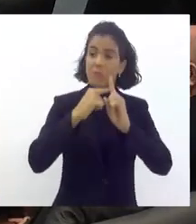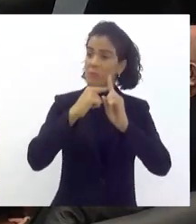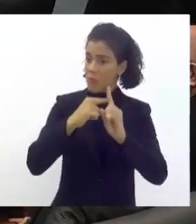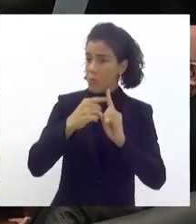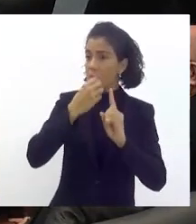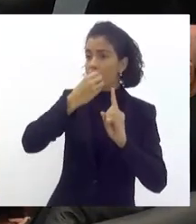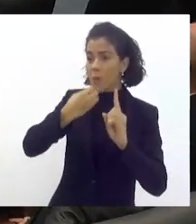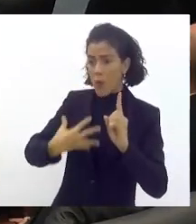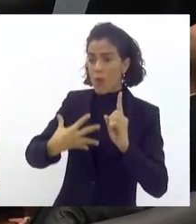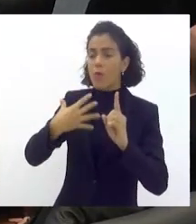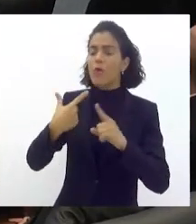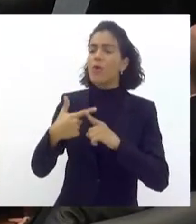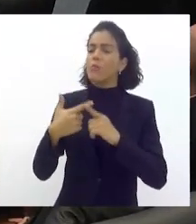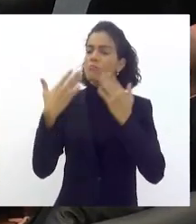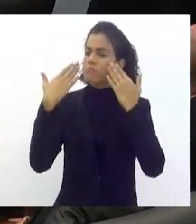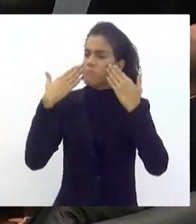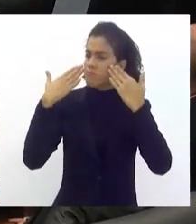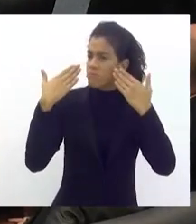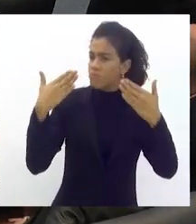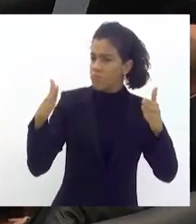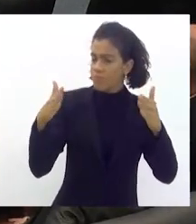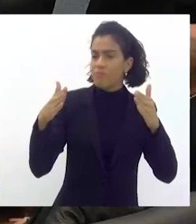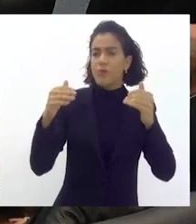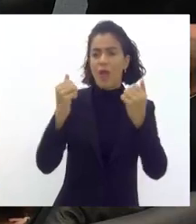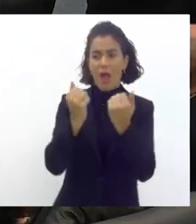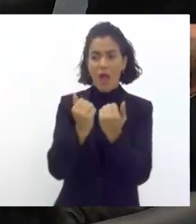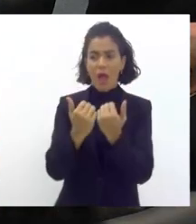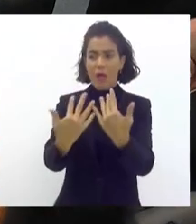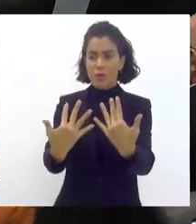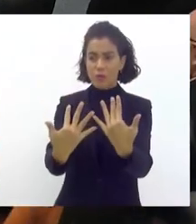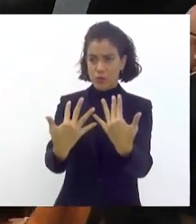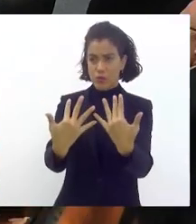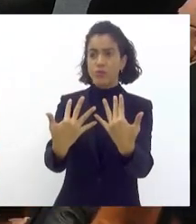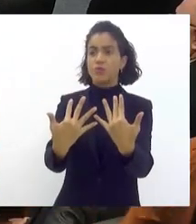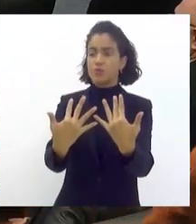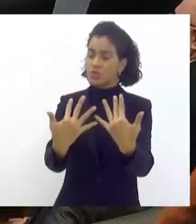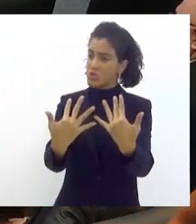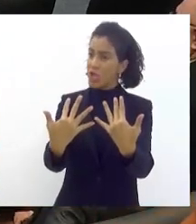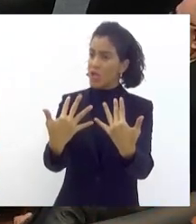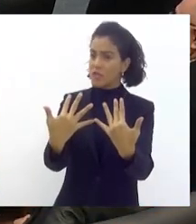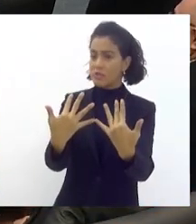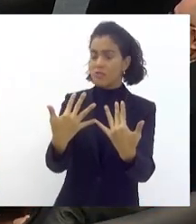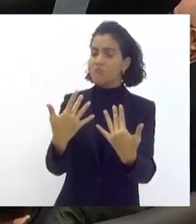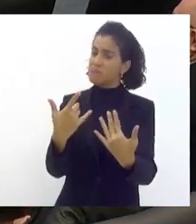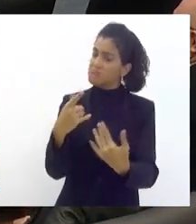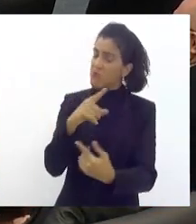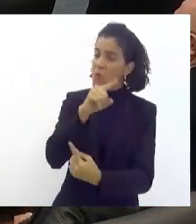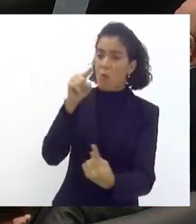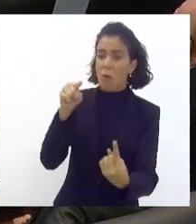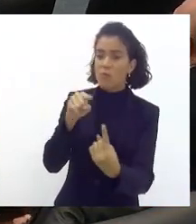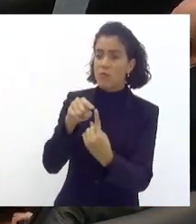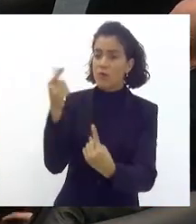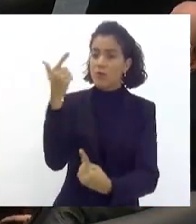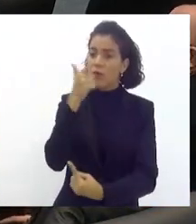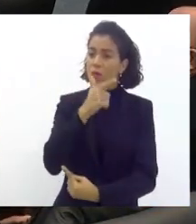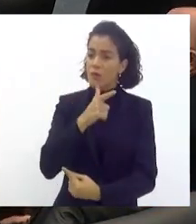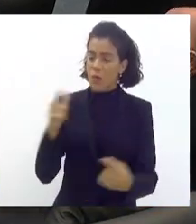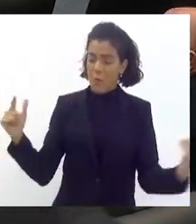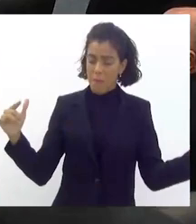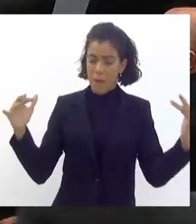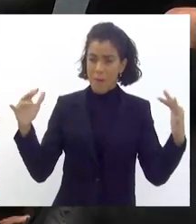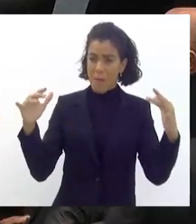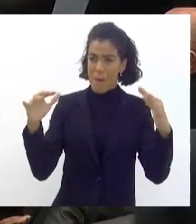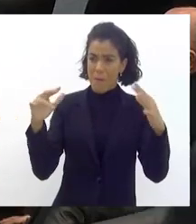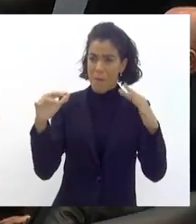mostrou que a audiência surtiu o resultado esperado de congregar toda a